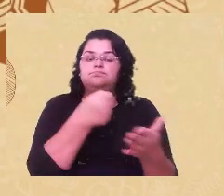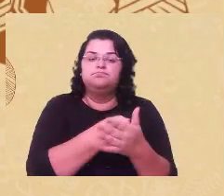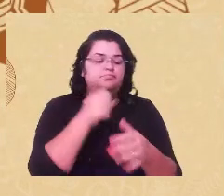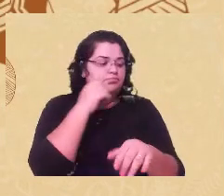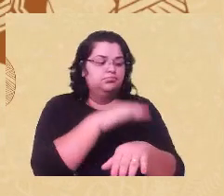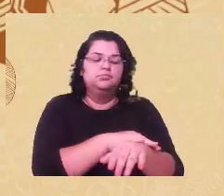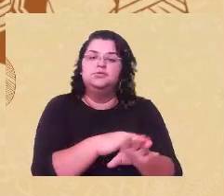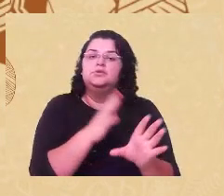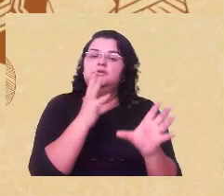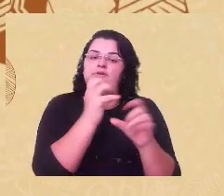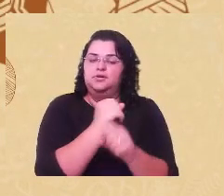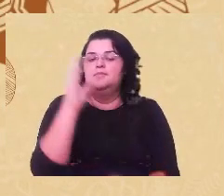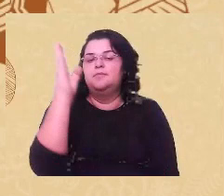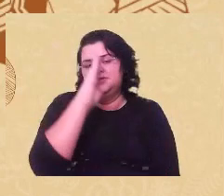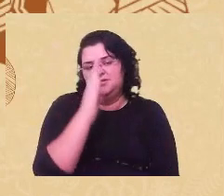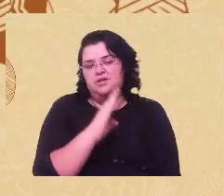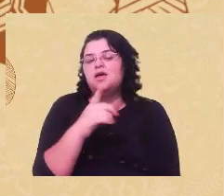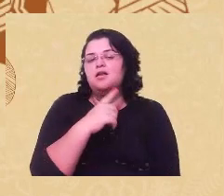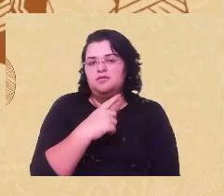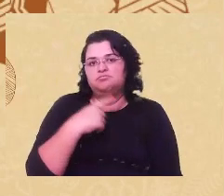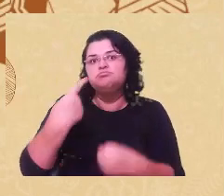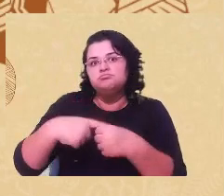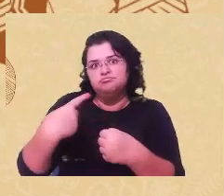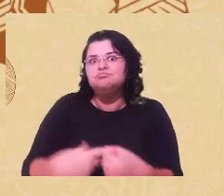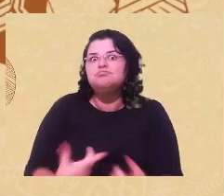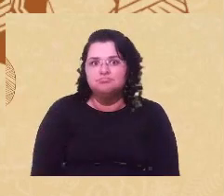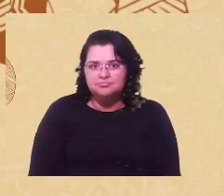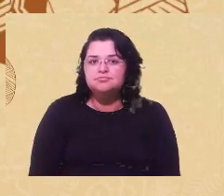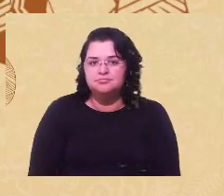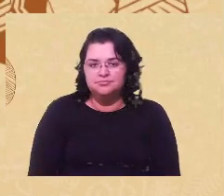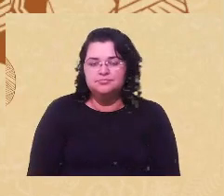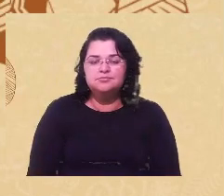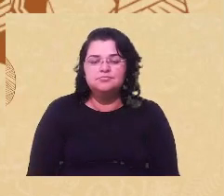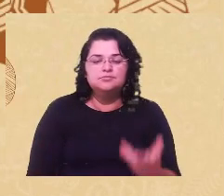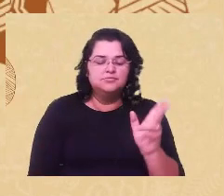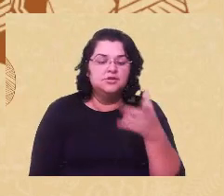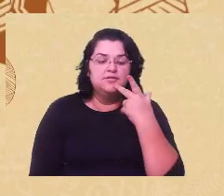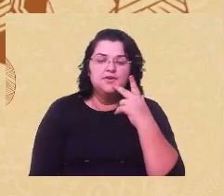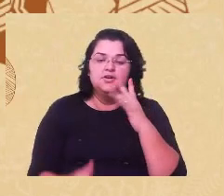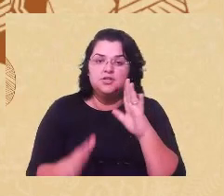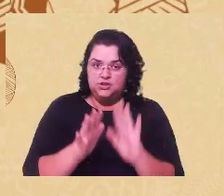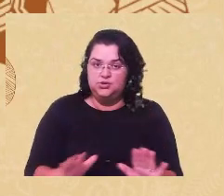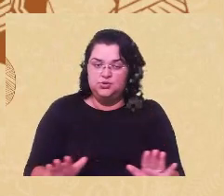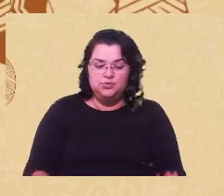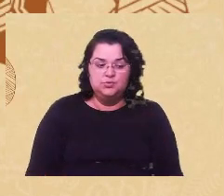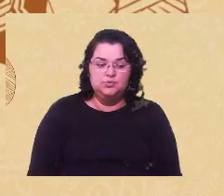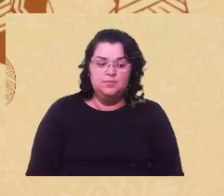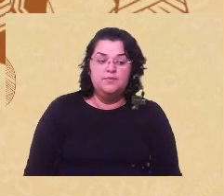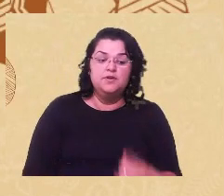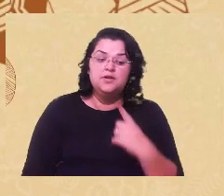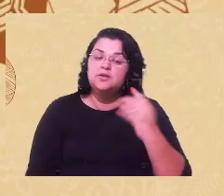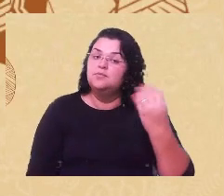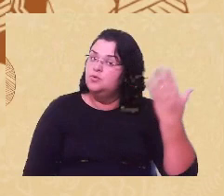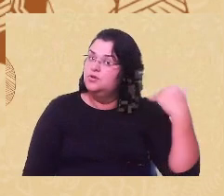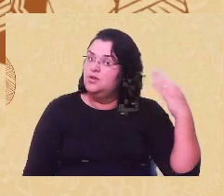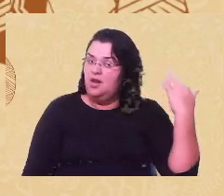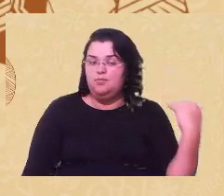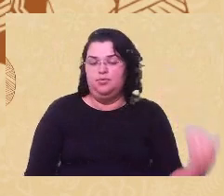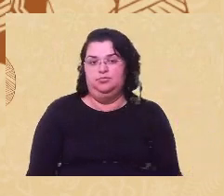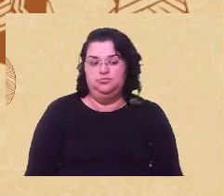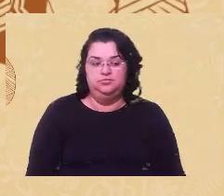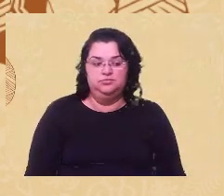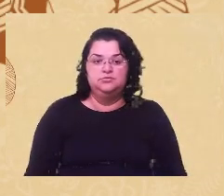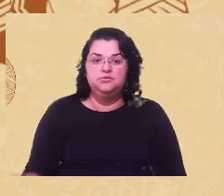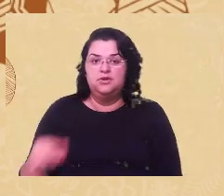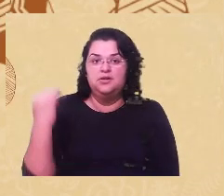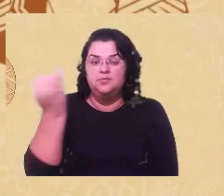declaração de Tapicerica da Serra. a gente está pensando, falando disso, há muito tempo, e é importante entender que